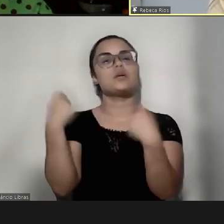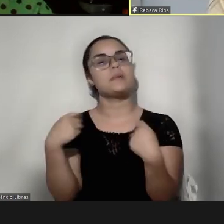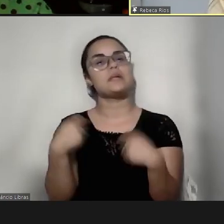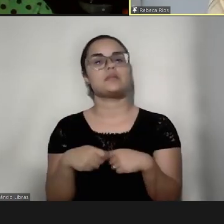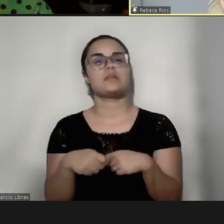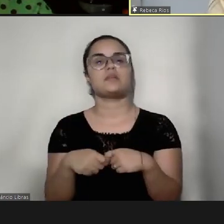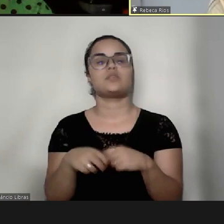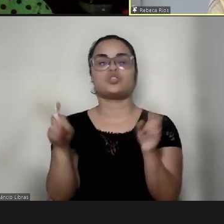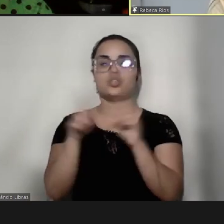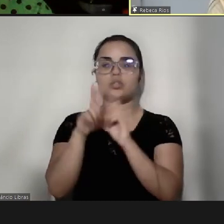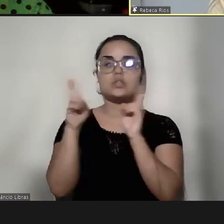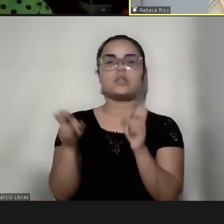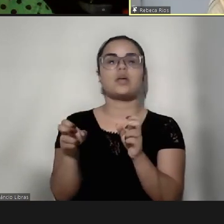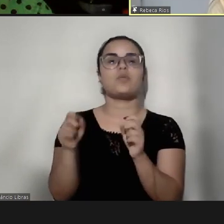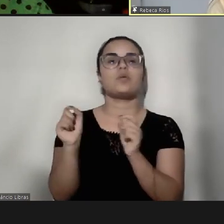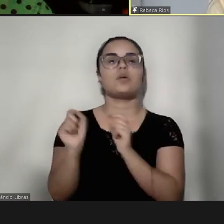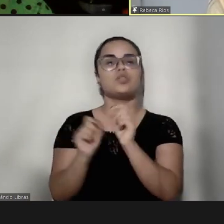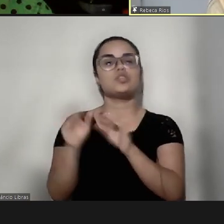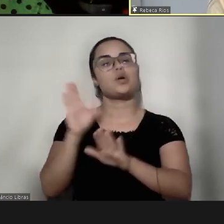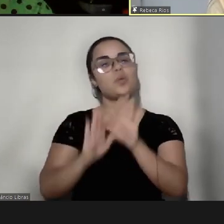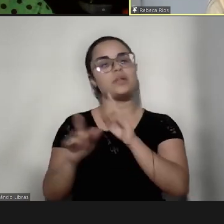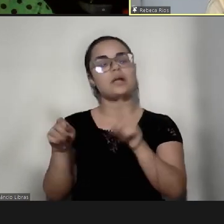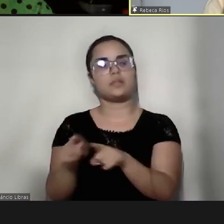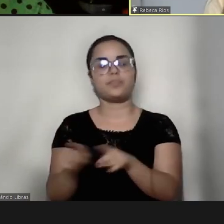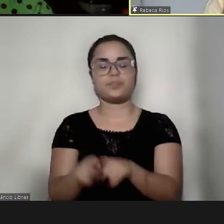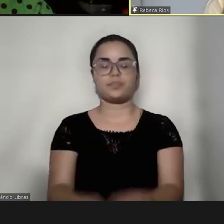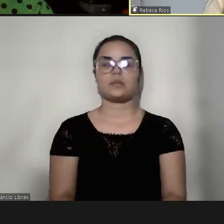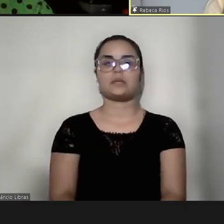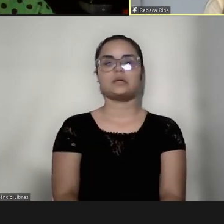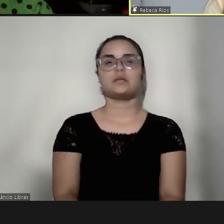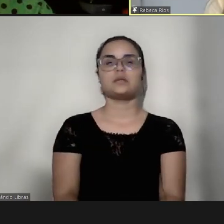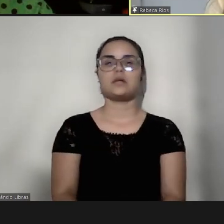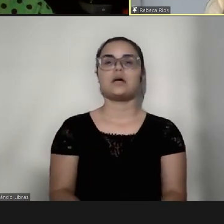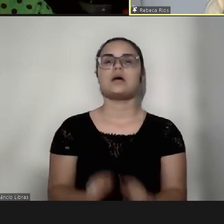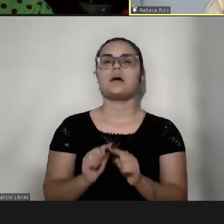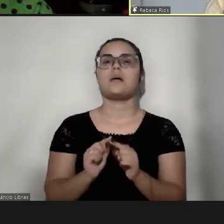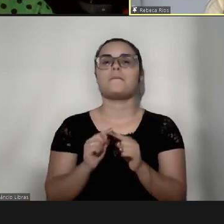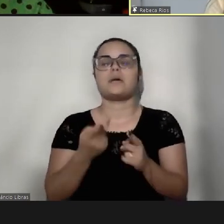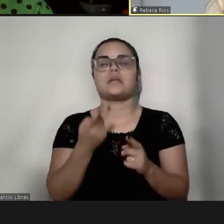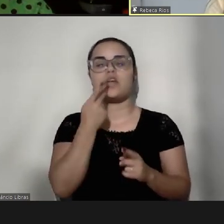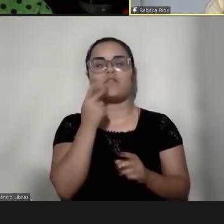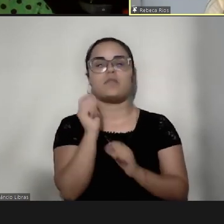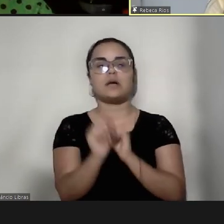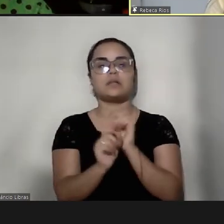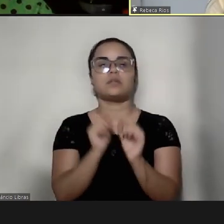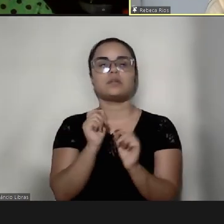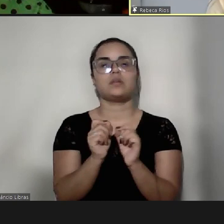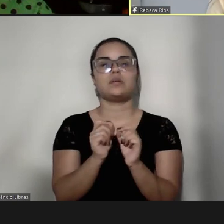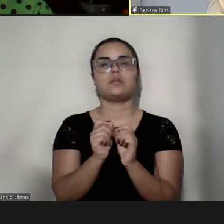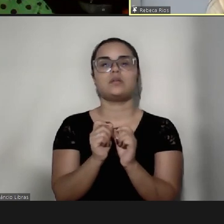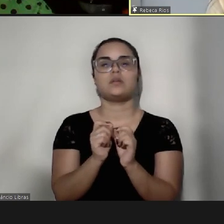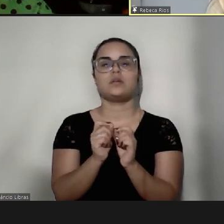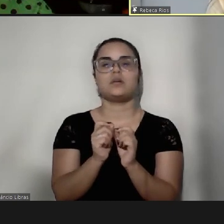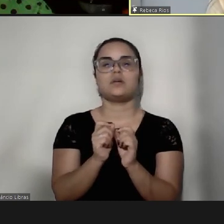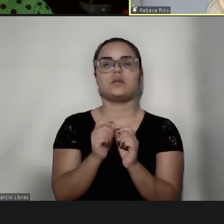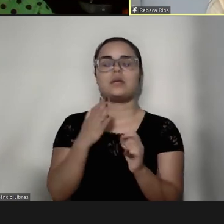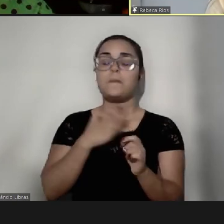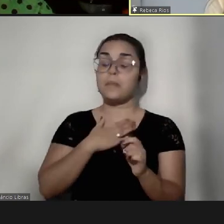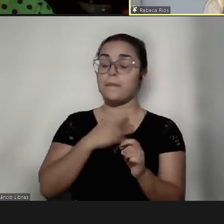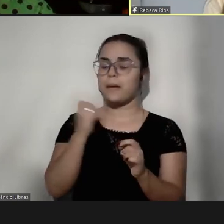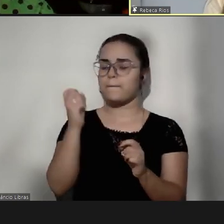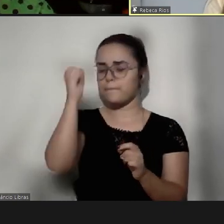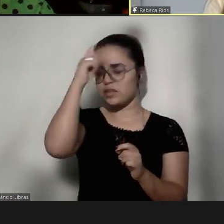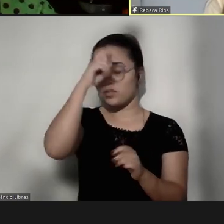termos também de tratamento. Mas eu falo que o que foi muito desafiador é